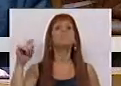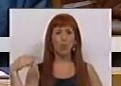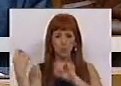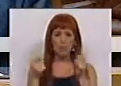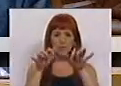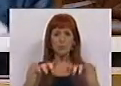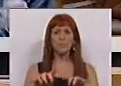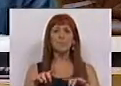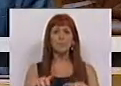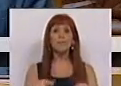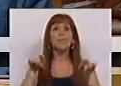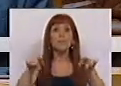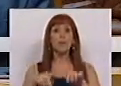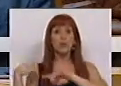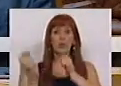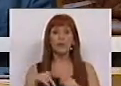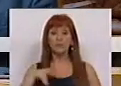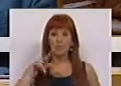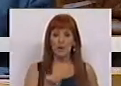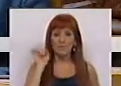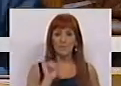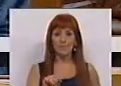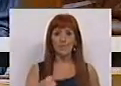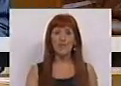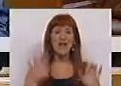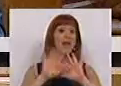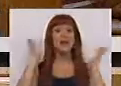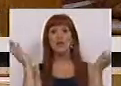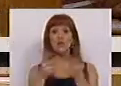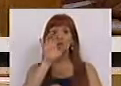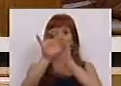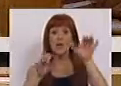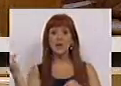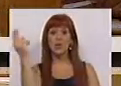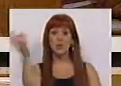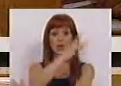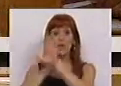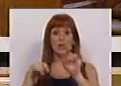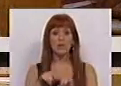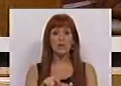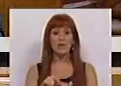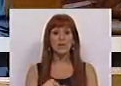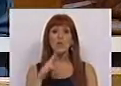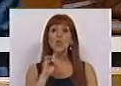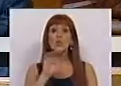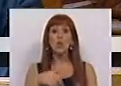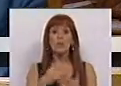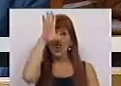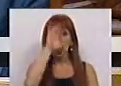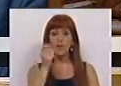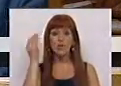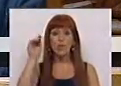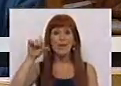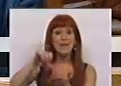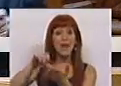debate parlamentar e no debate nacional. Na generalidade dos países da União Europeia, a designação do Governador do